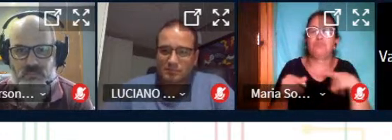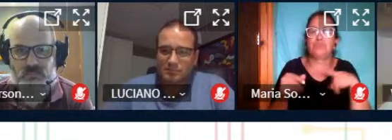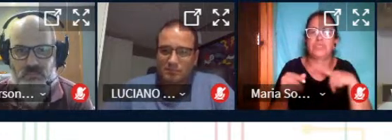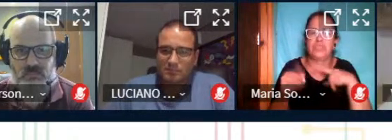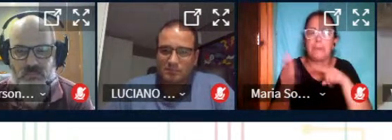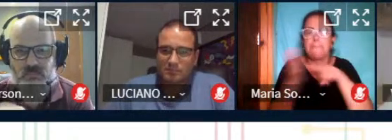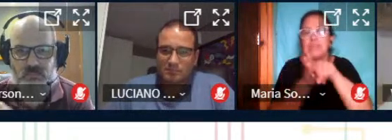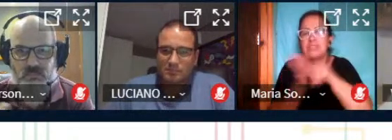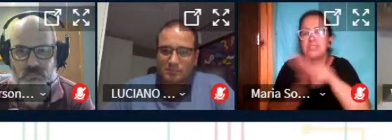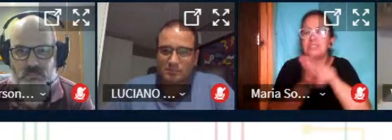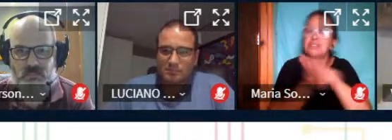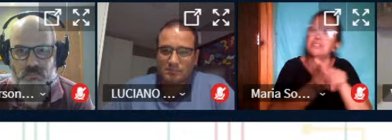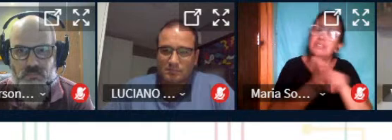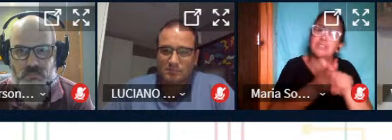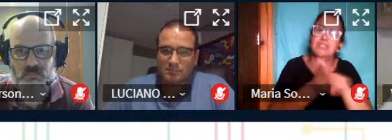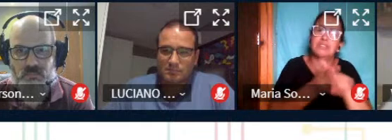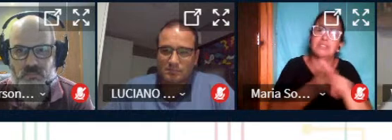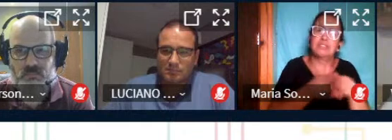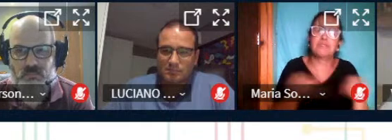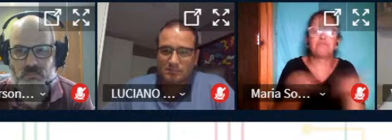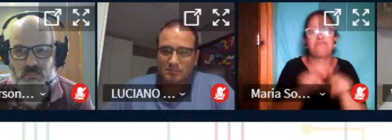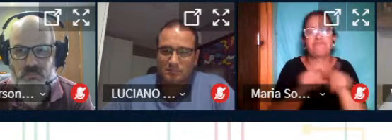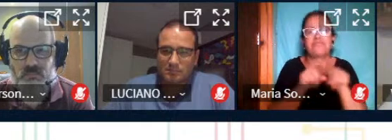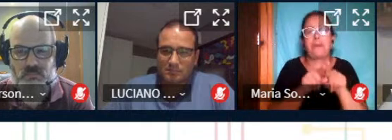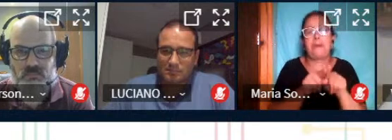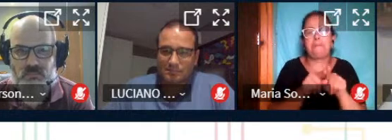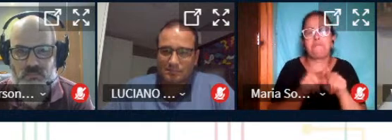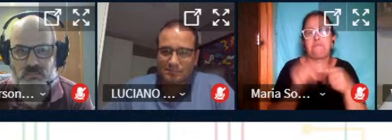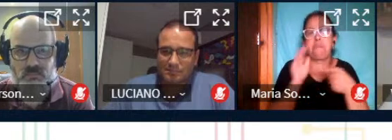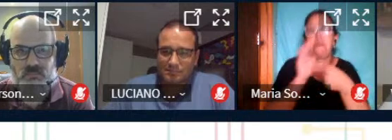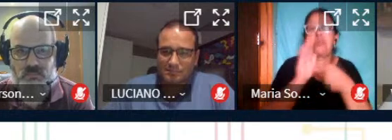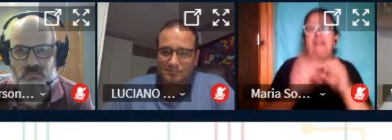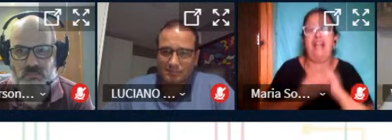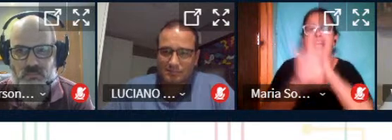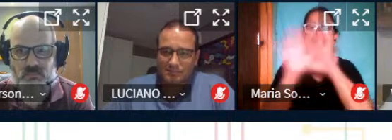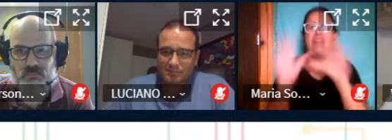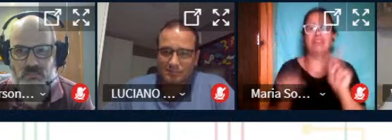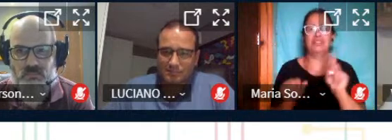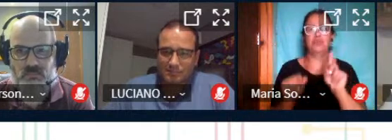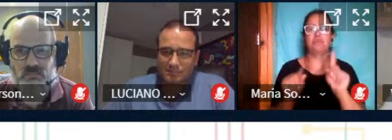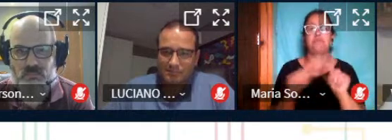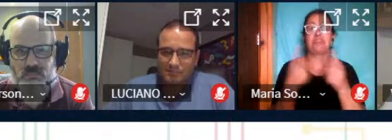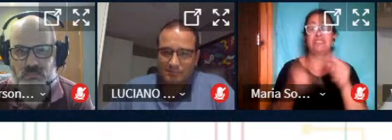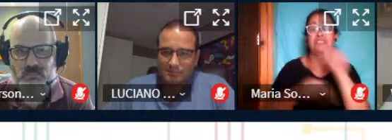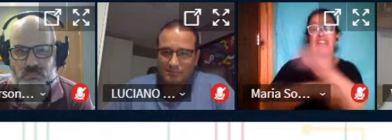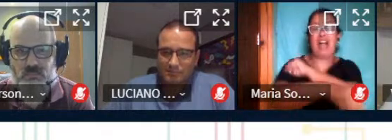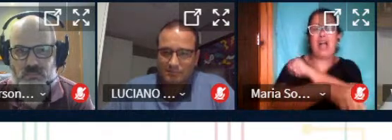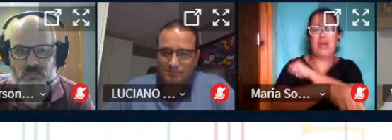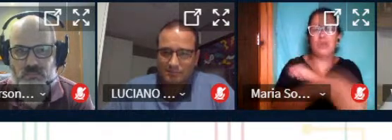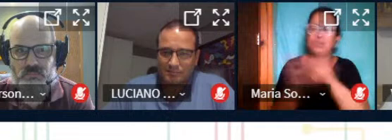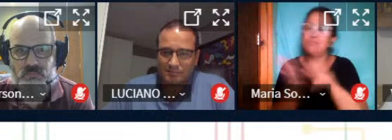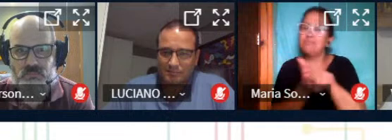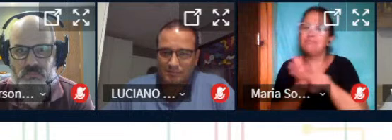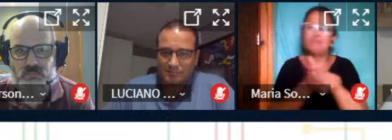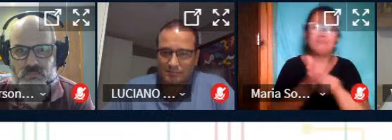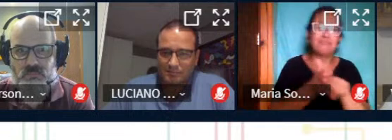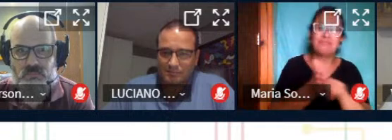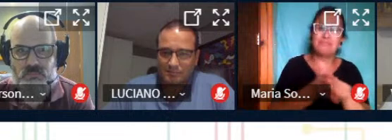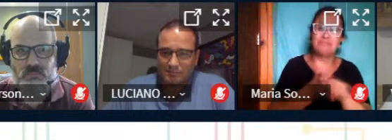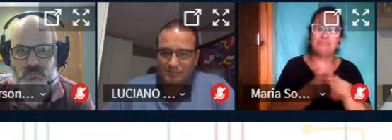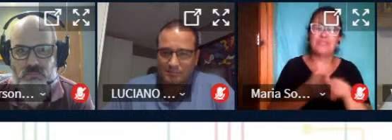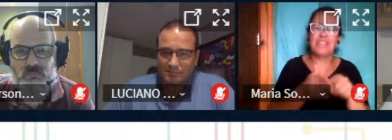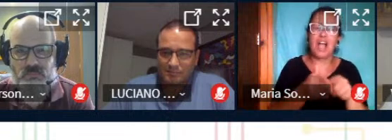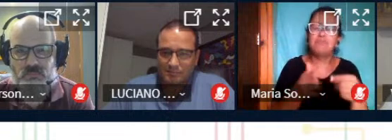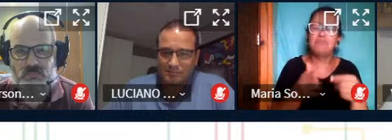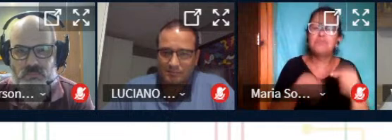pesquisa pode não estar explícita mas ela está ali o aluno também pesquisando e chegando no momento em